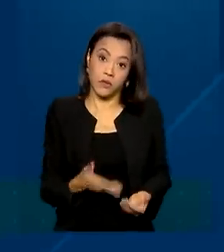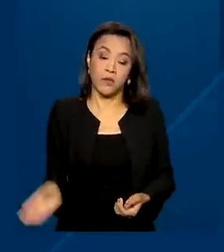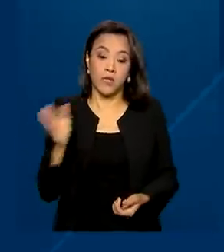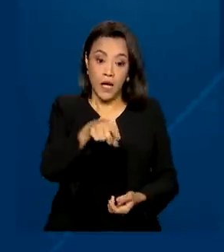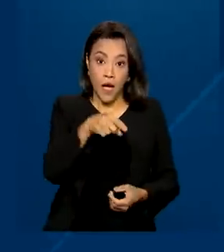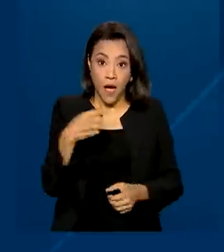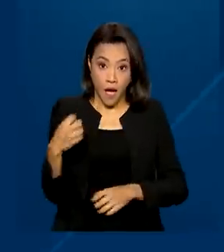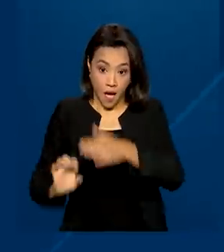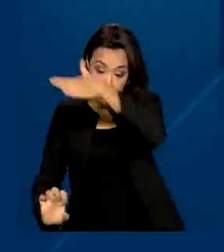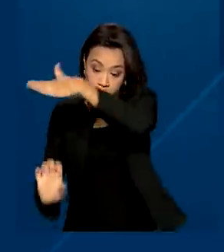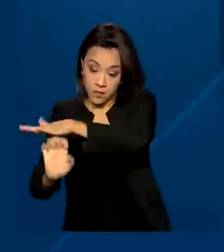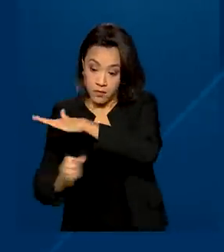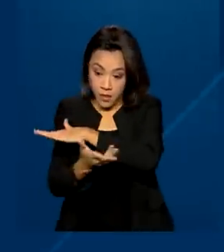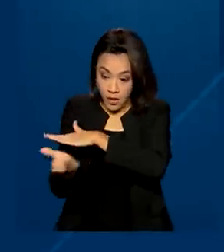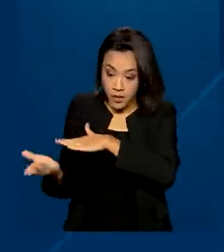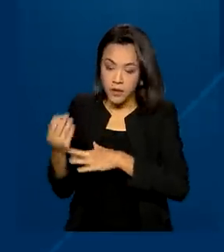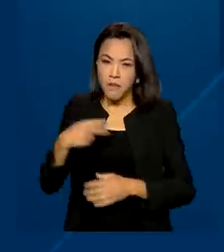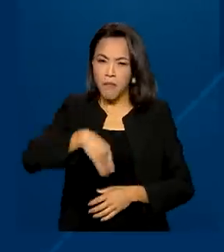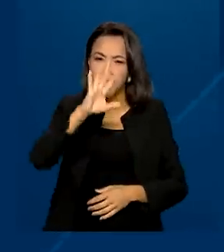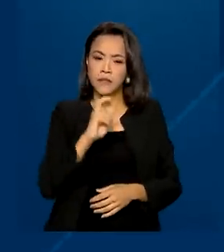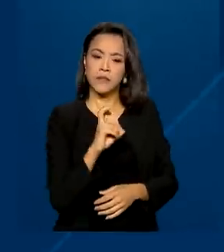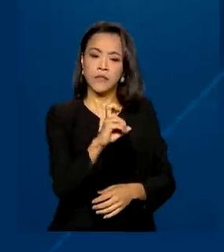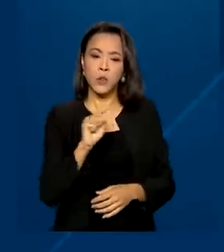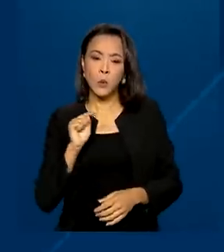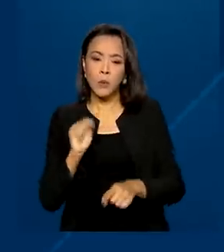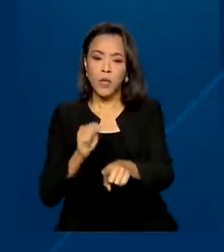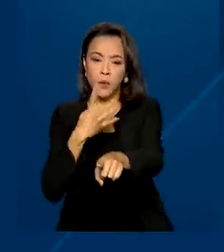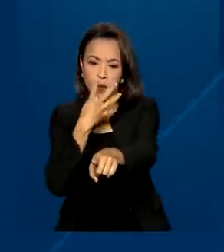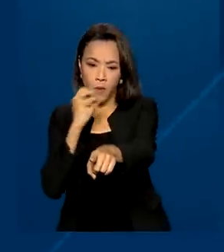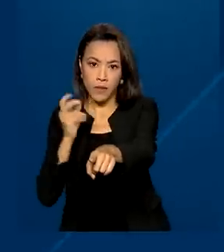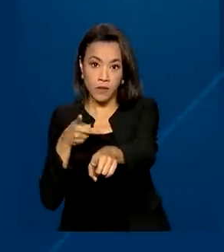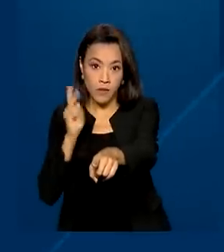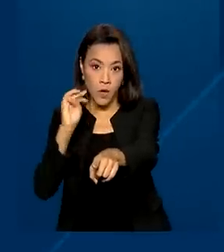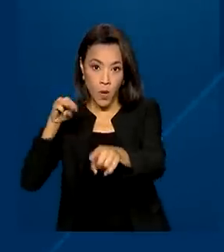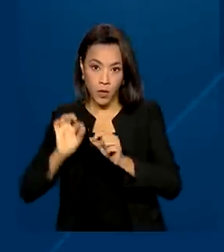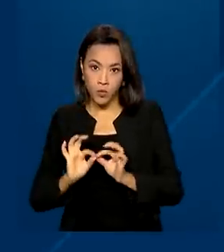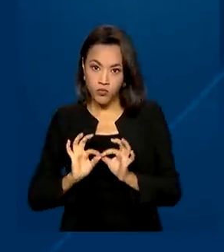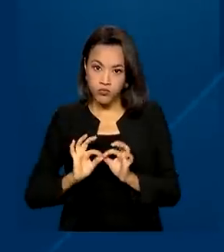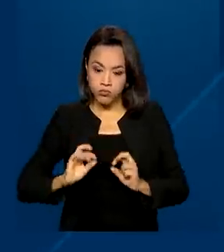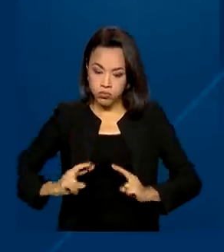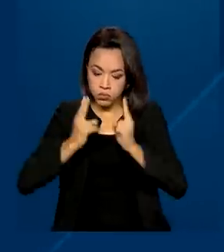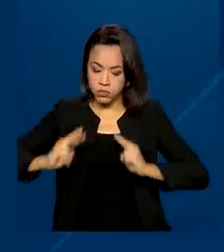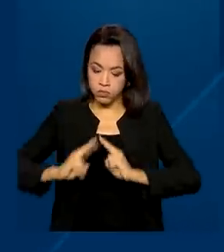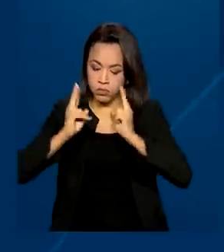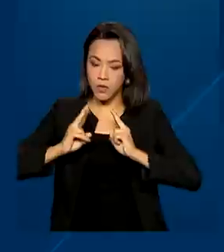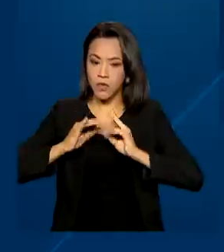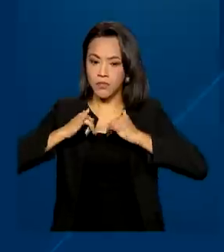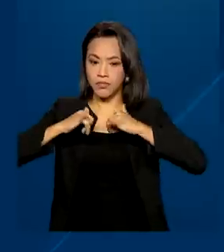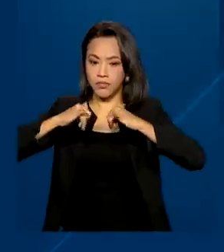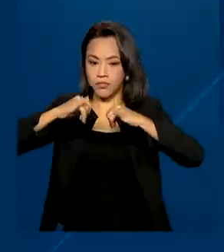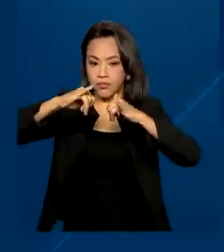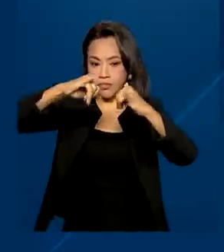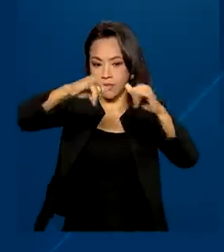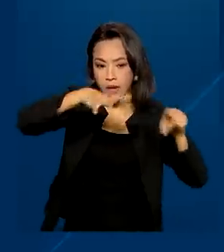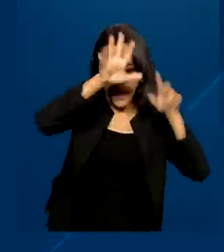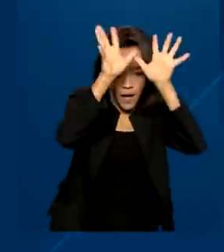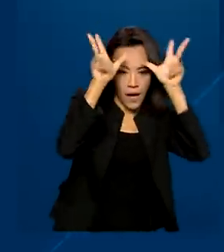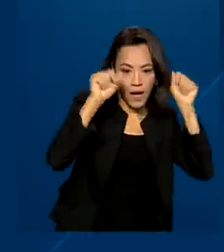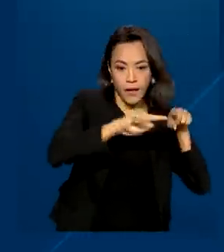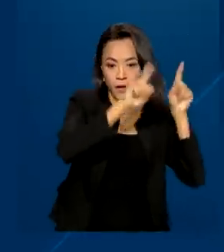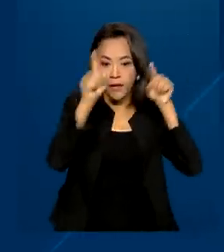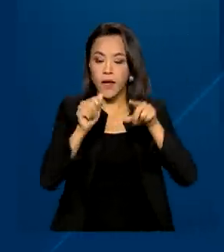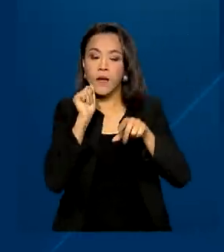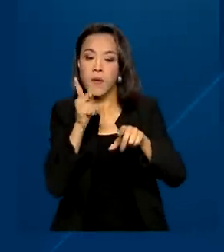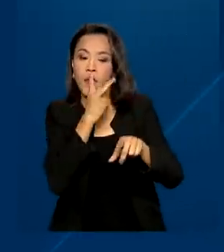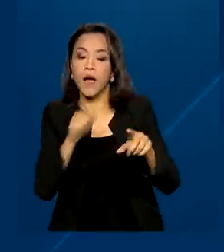construir mais de 5.400 quilômetros de linhas de transmissão nos estados do Acre, Amapá,